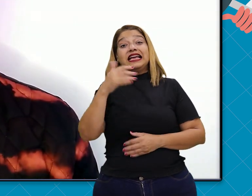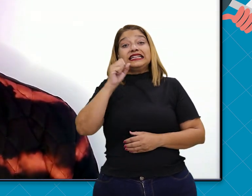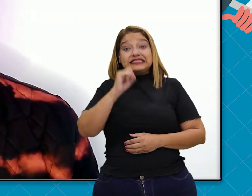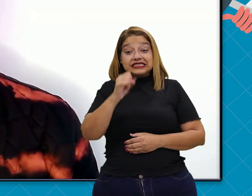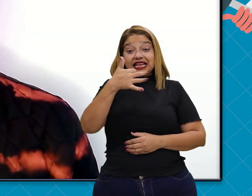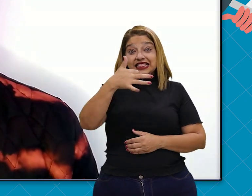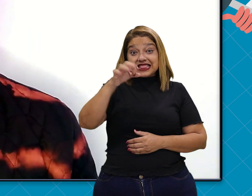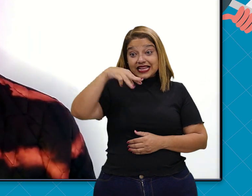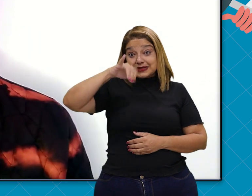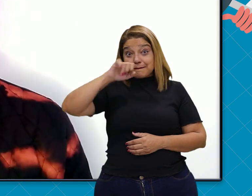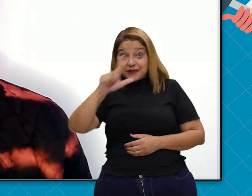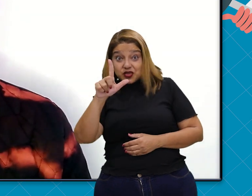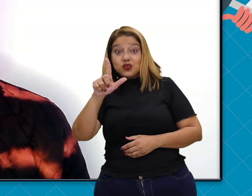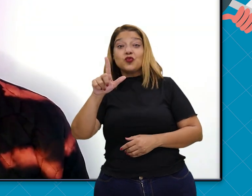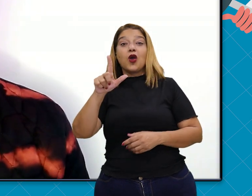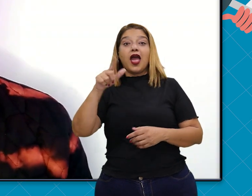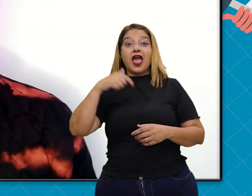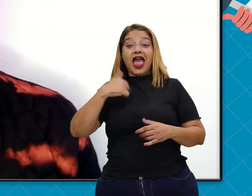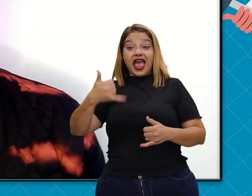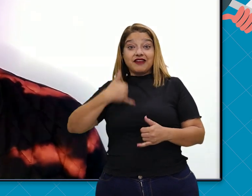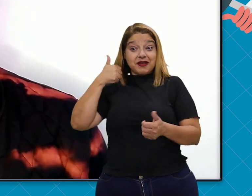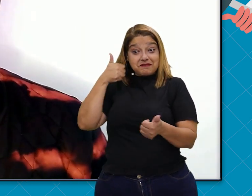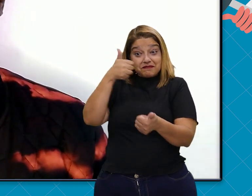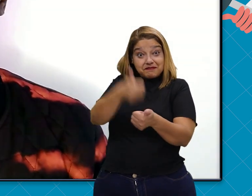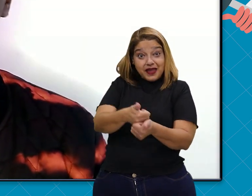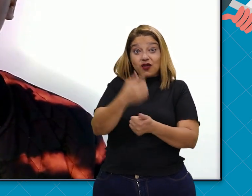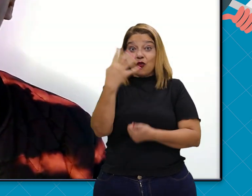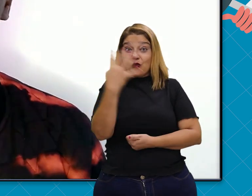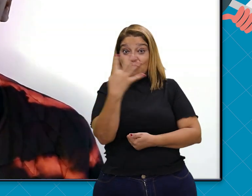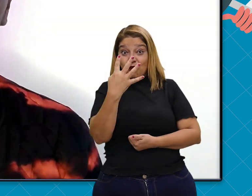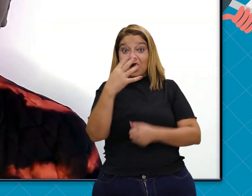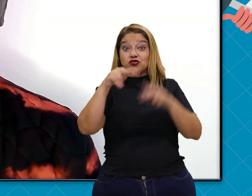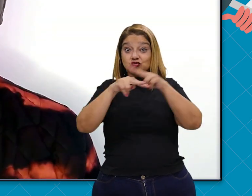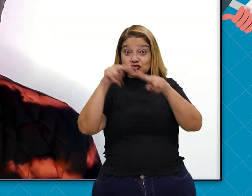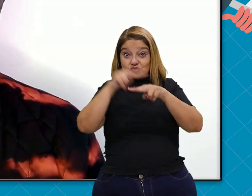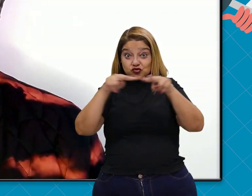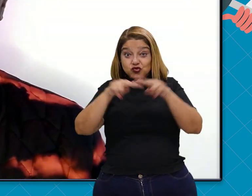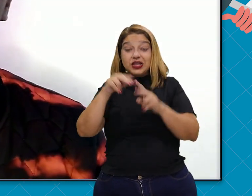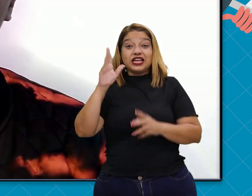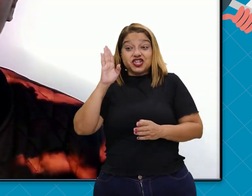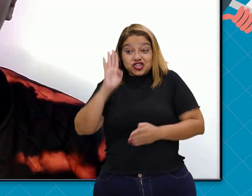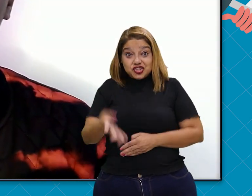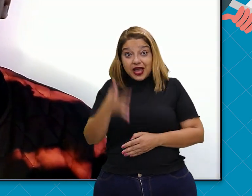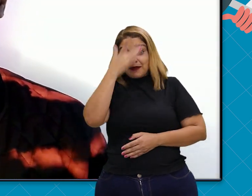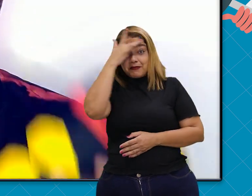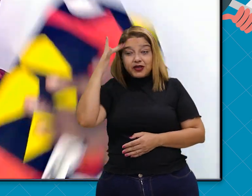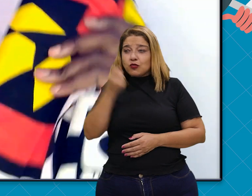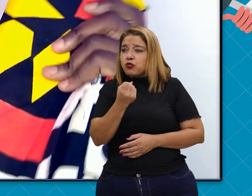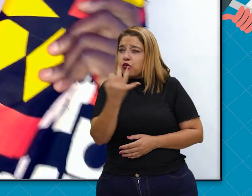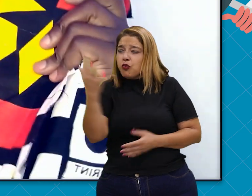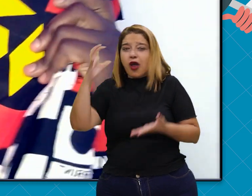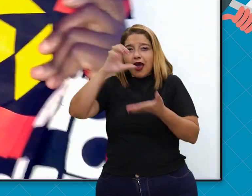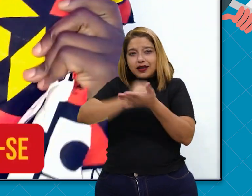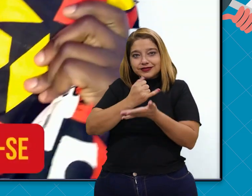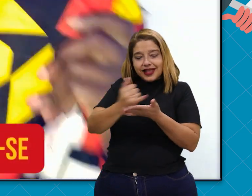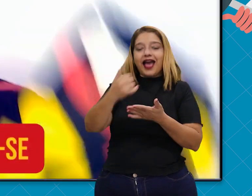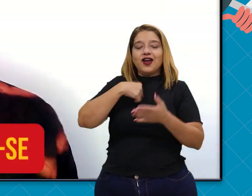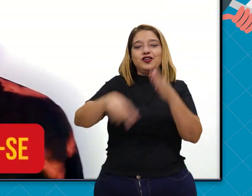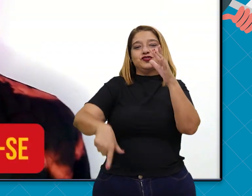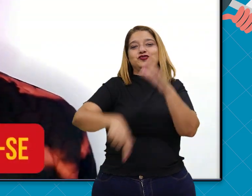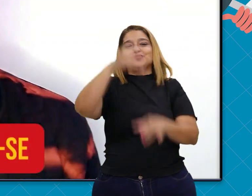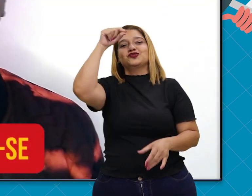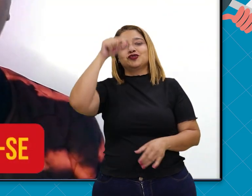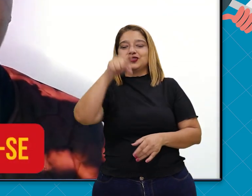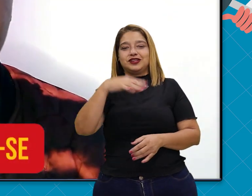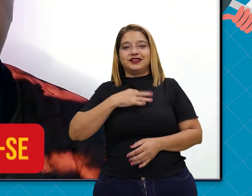até o meu aniversário. Que no dia 4 de julho eu vou estar sorteando este tecido aqui.